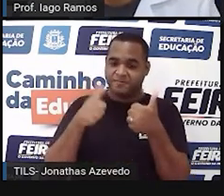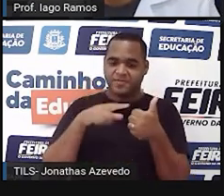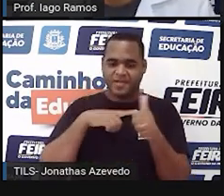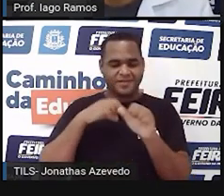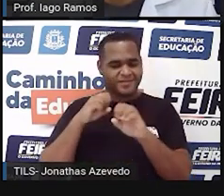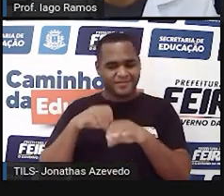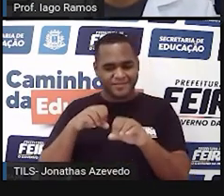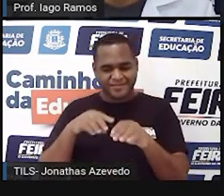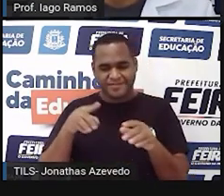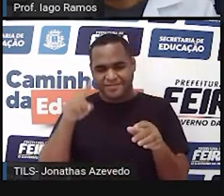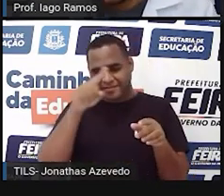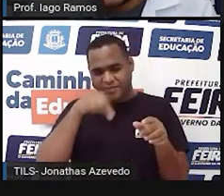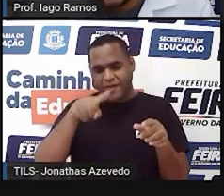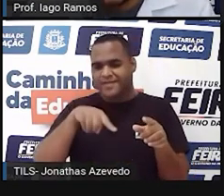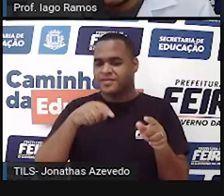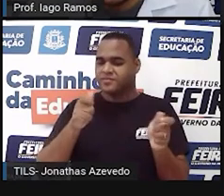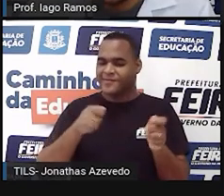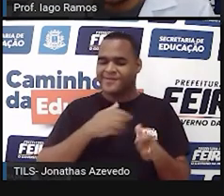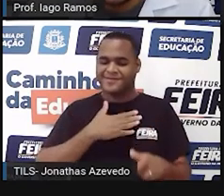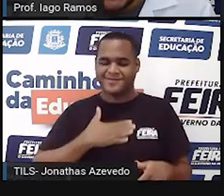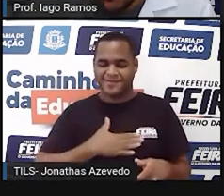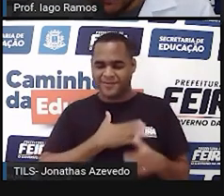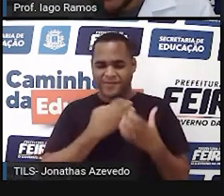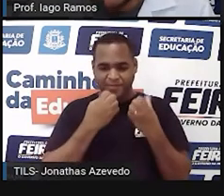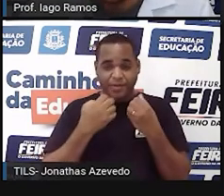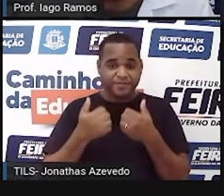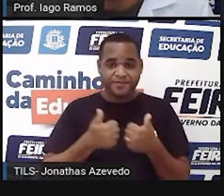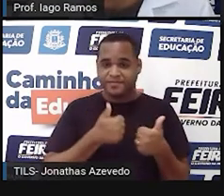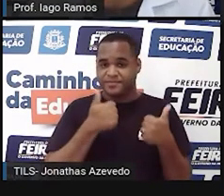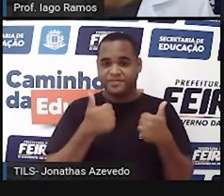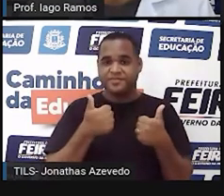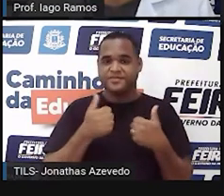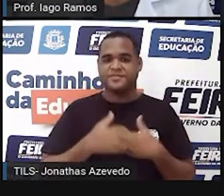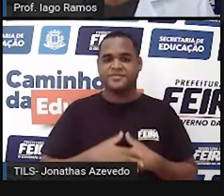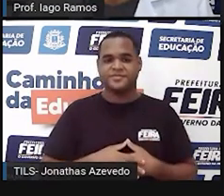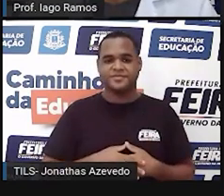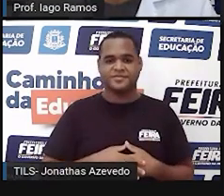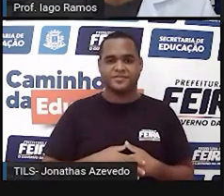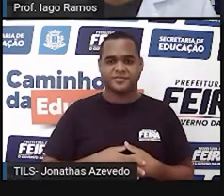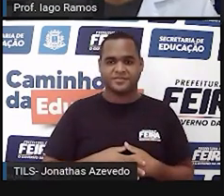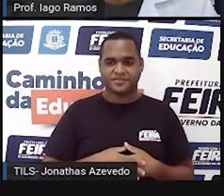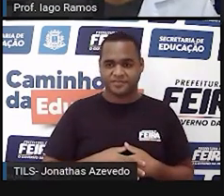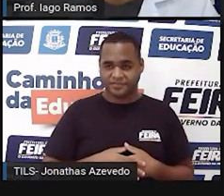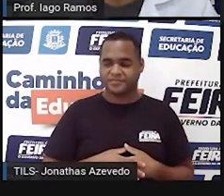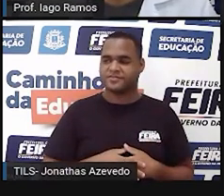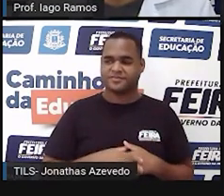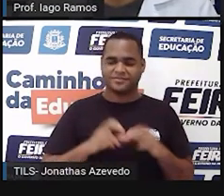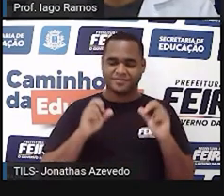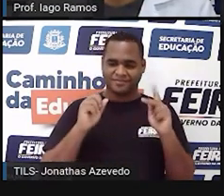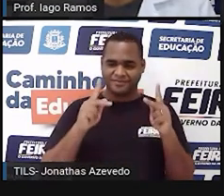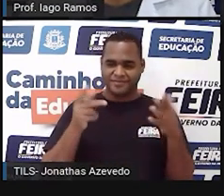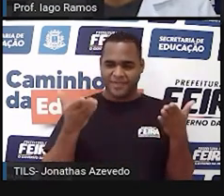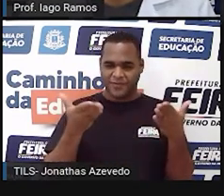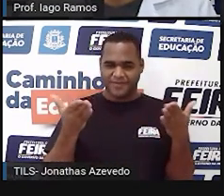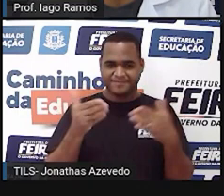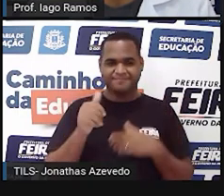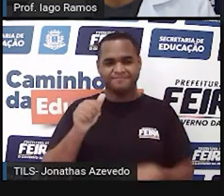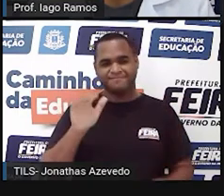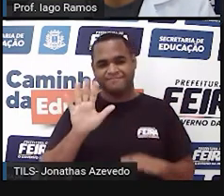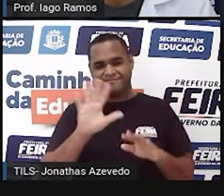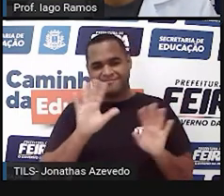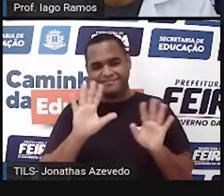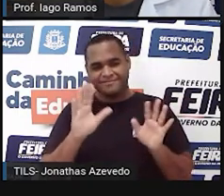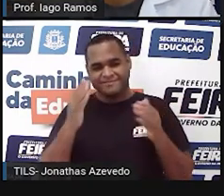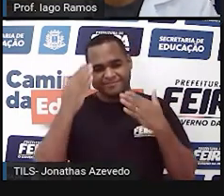eu curti bastante, nós curtimos bastante, tá bom? E ficamos por aqui, desde já até a